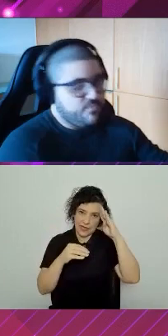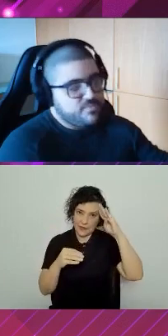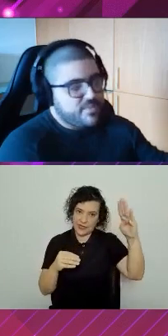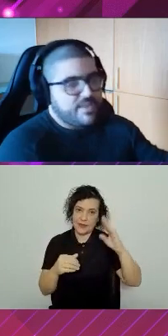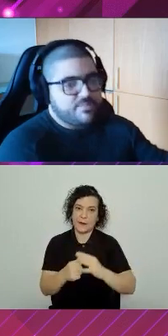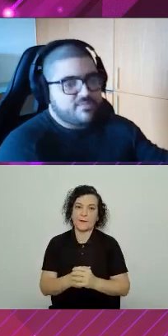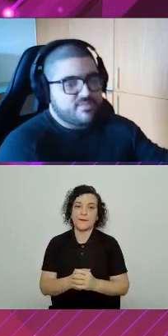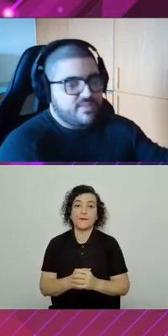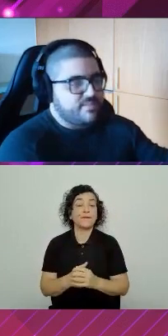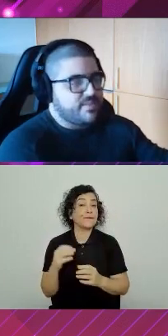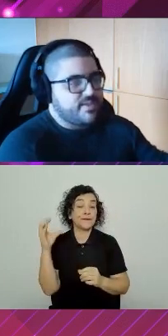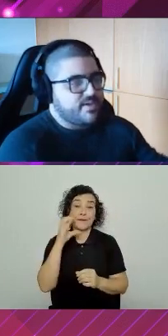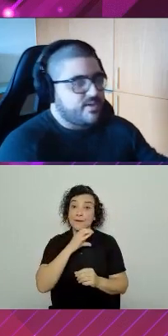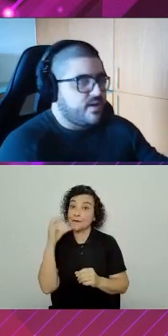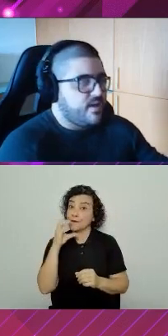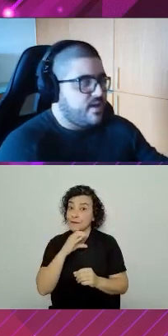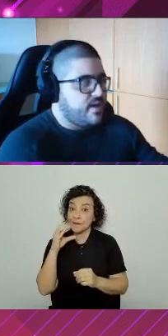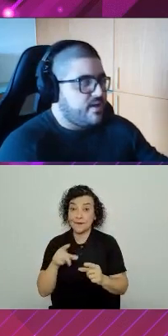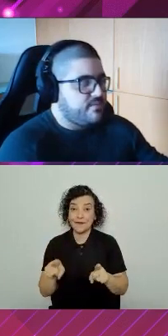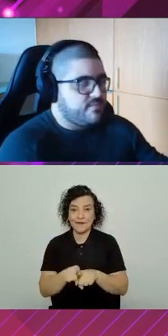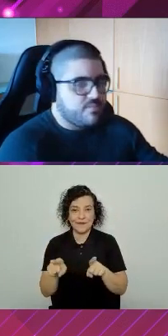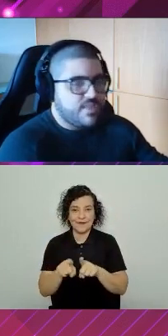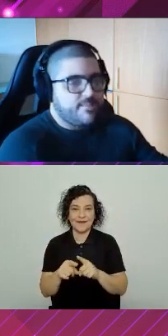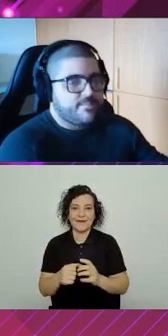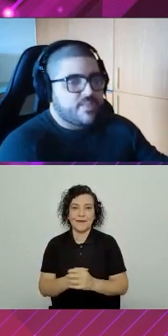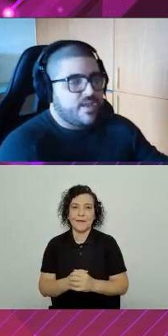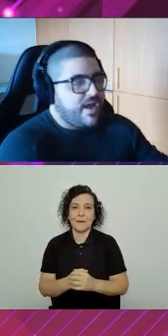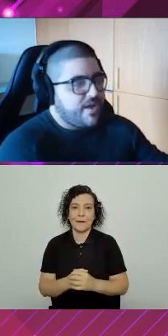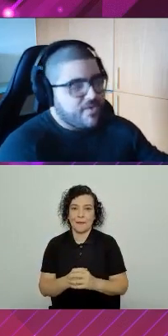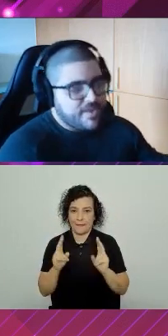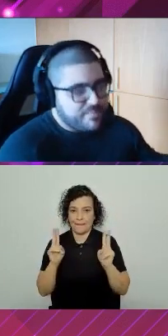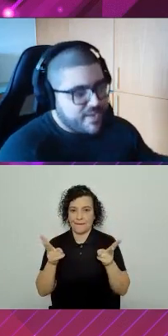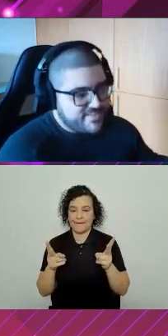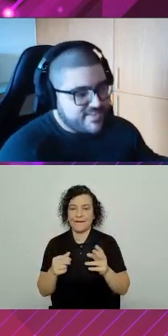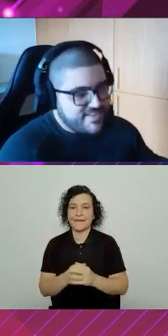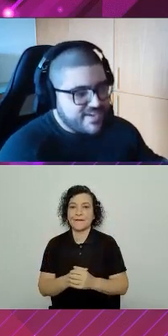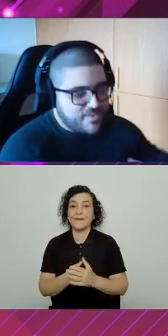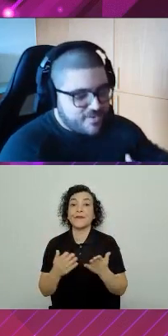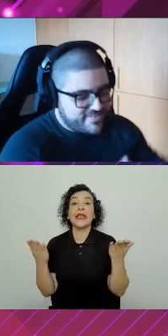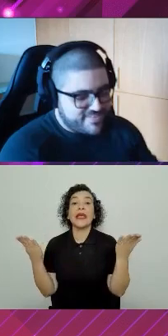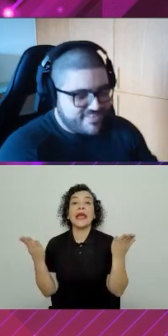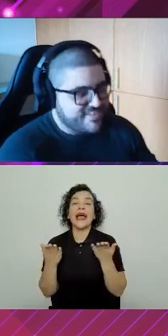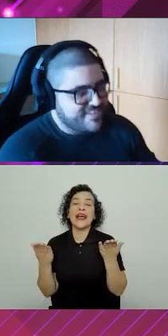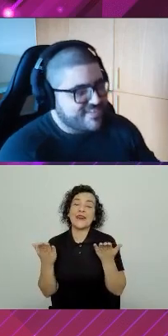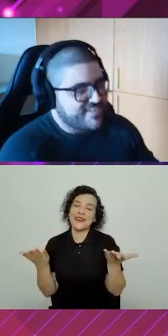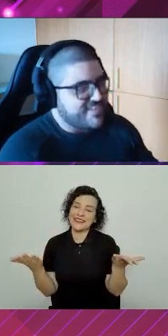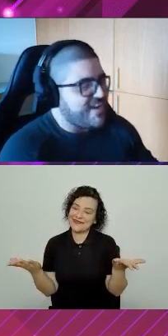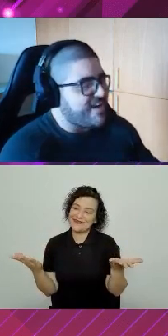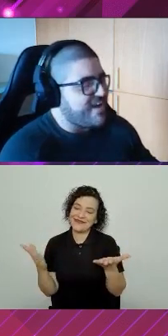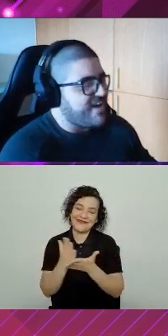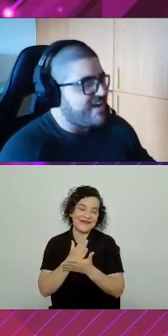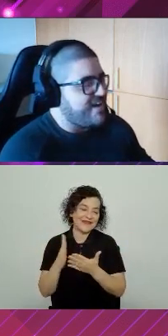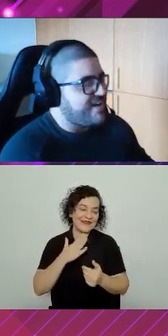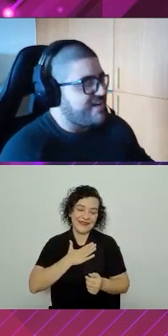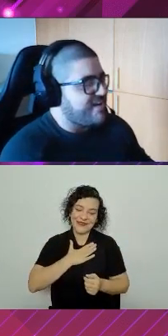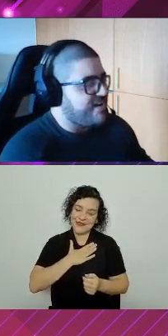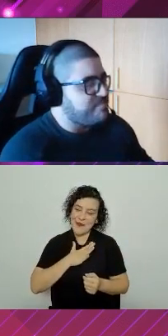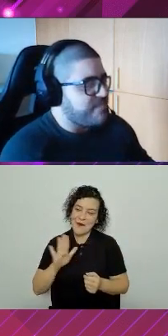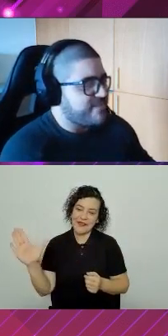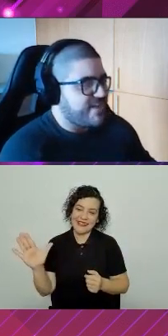É muito mais rápido dessa maneira. Vamos lá. Agora, a parte que ninguém gosta, que é a